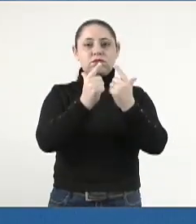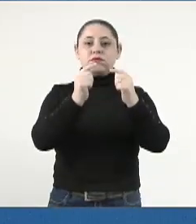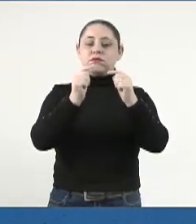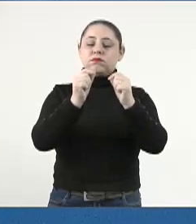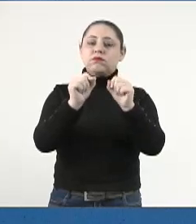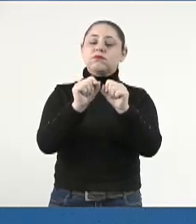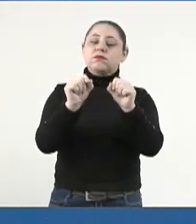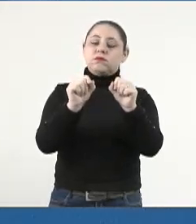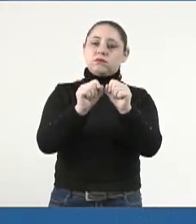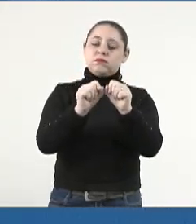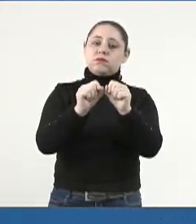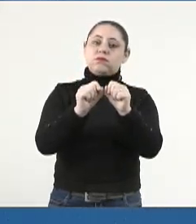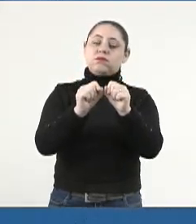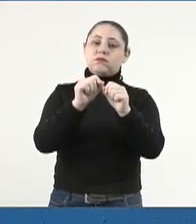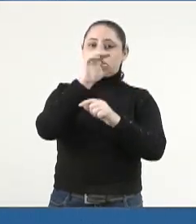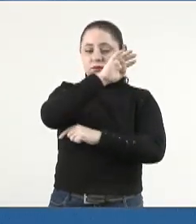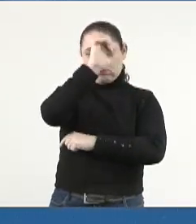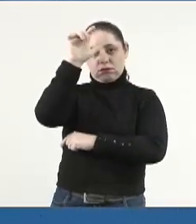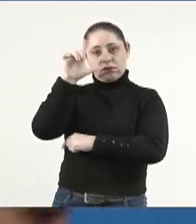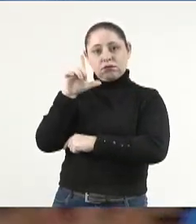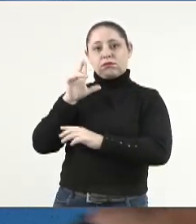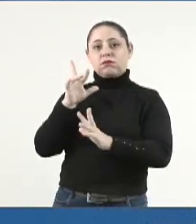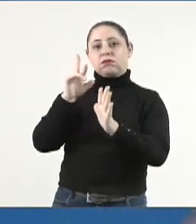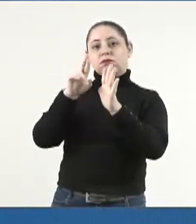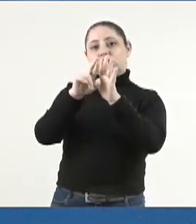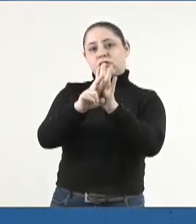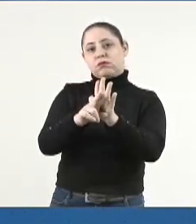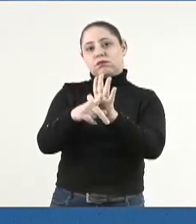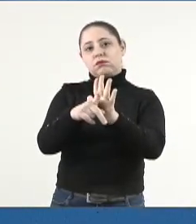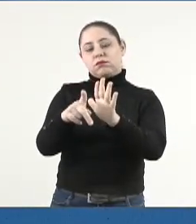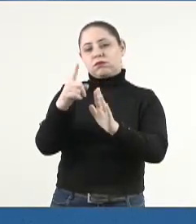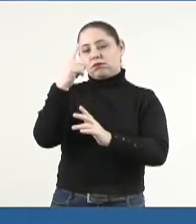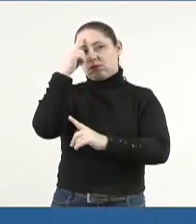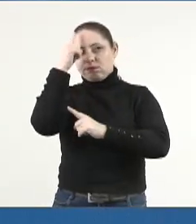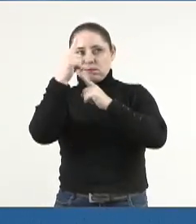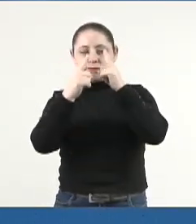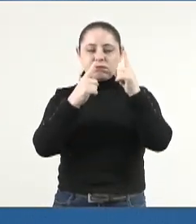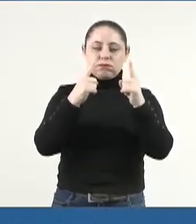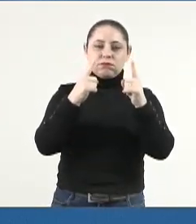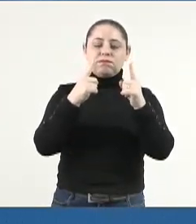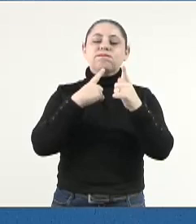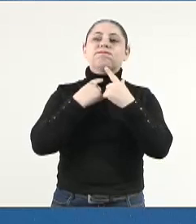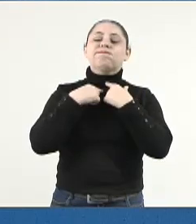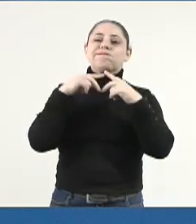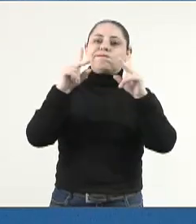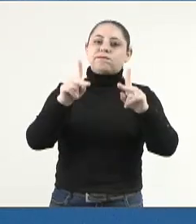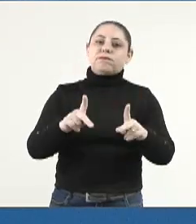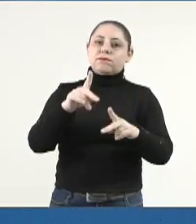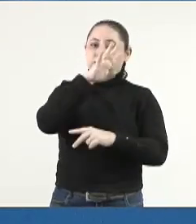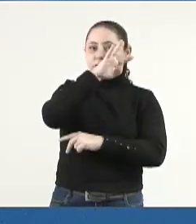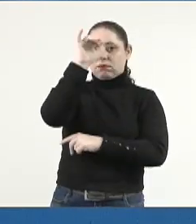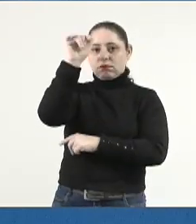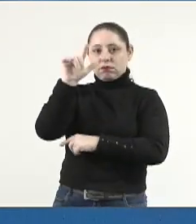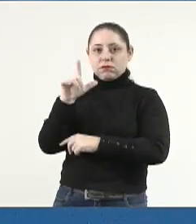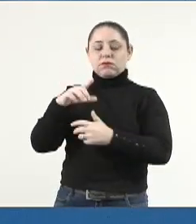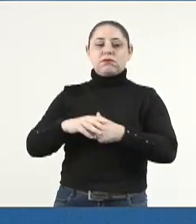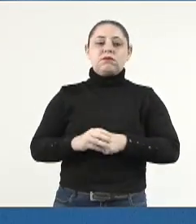Mato Grosso do Sul, legítima representante dos pensamentos e anseios da sociedade sul-mato-grossense,